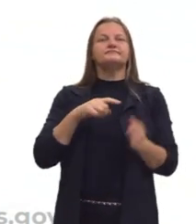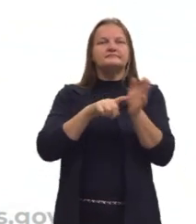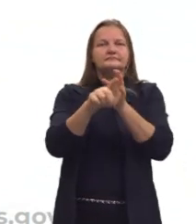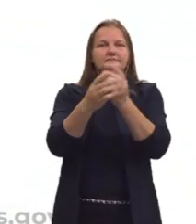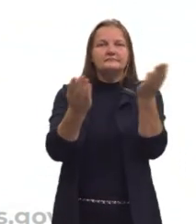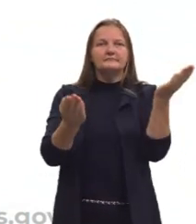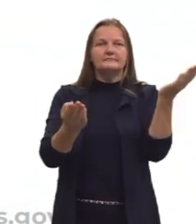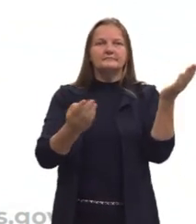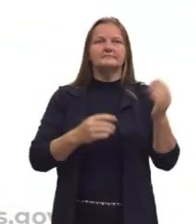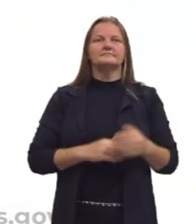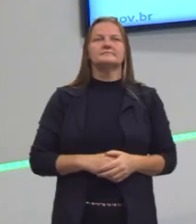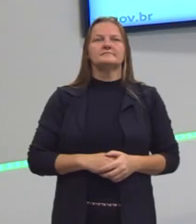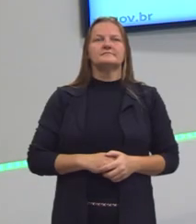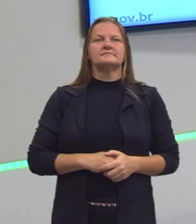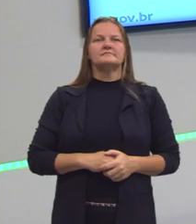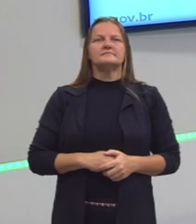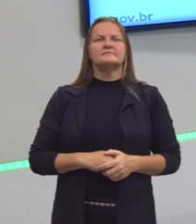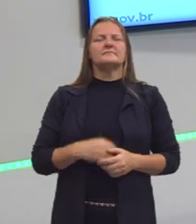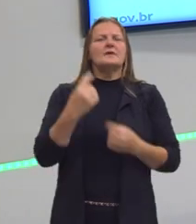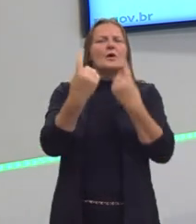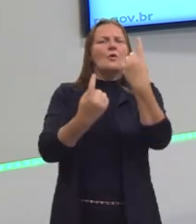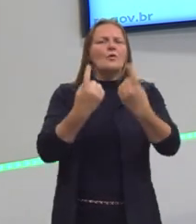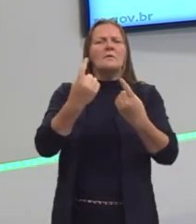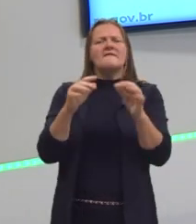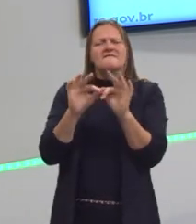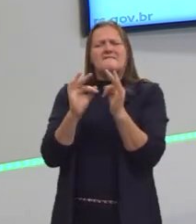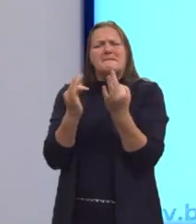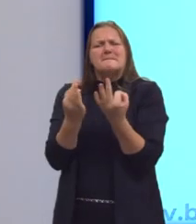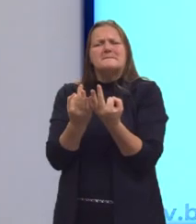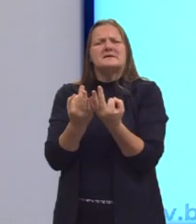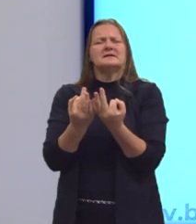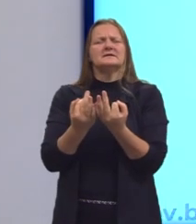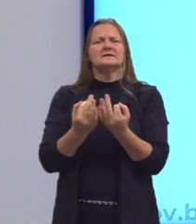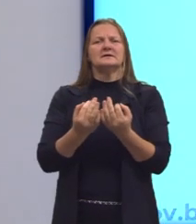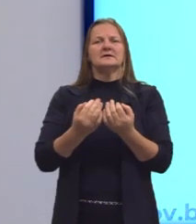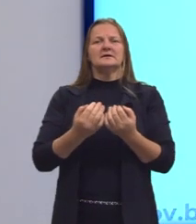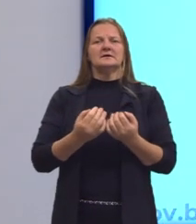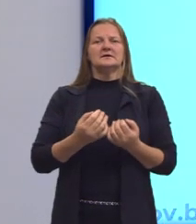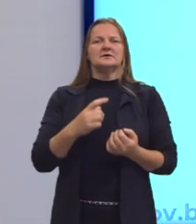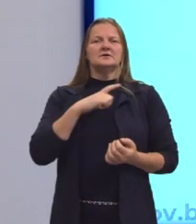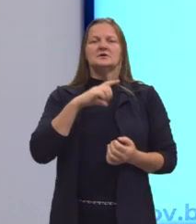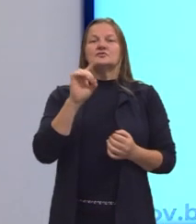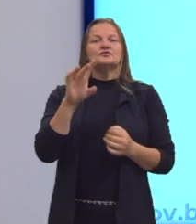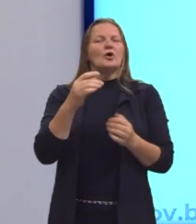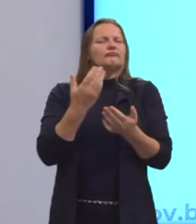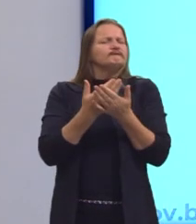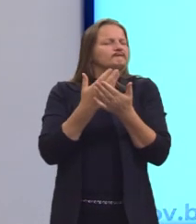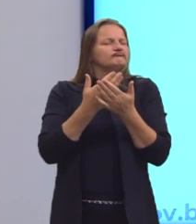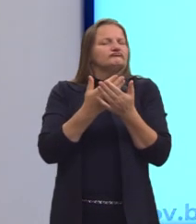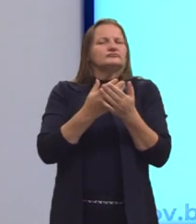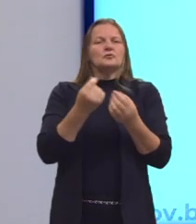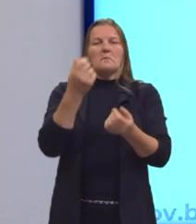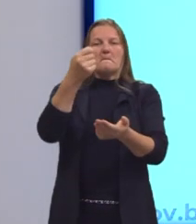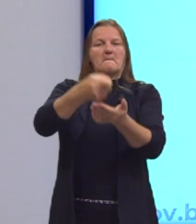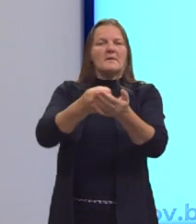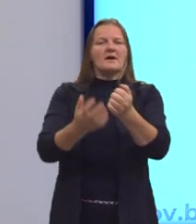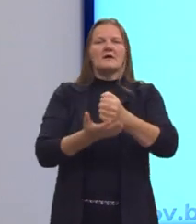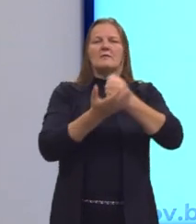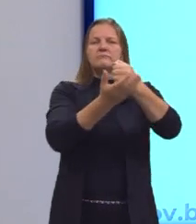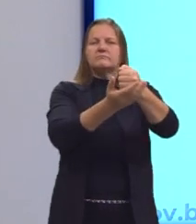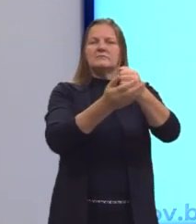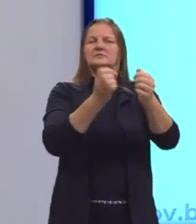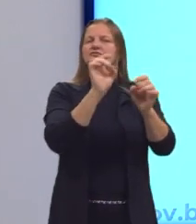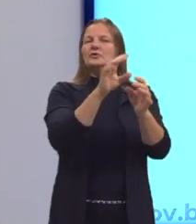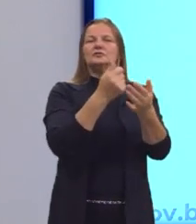que indaga aqui, né? Alguém que a família possa te manter você só estudando, né? Alguém que a família tem condições que